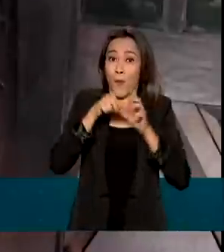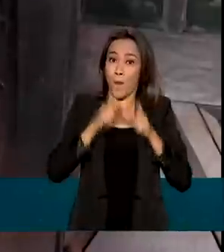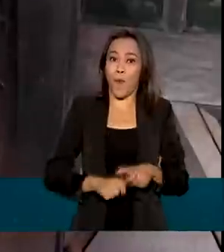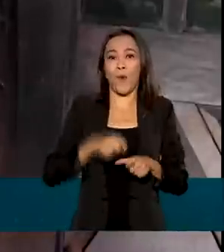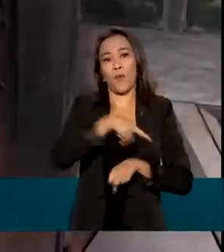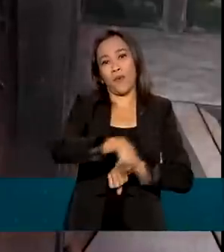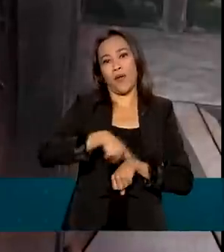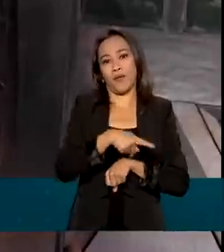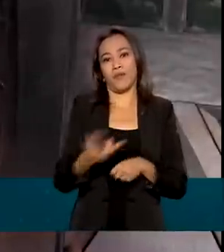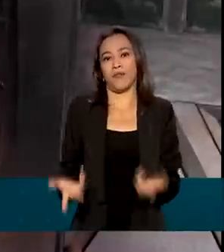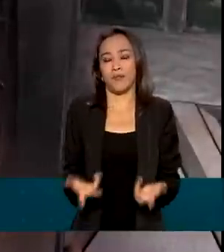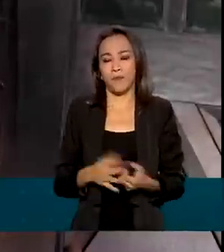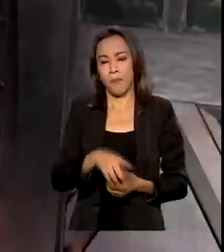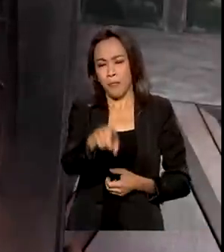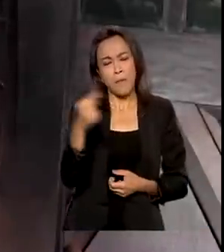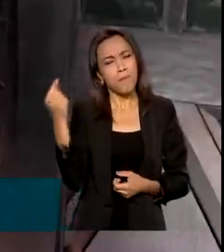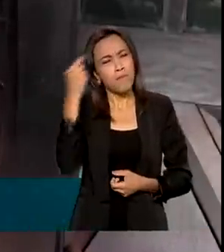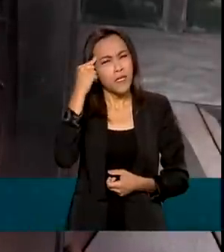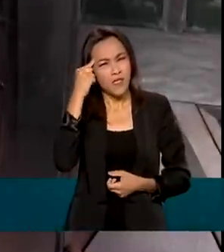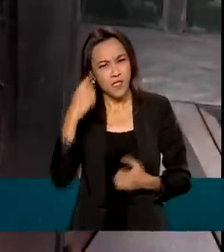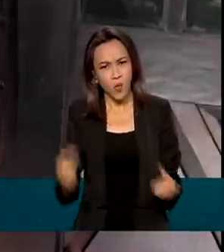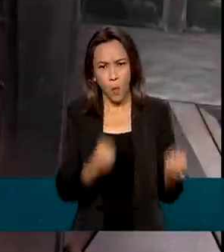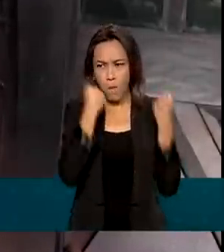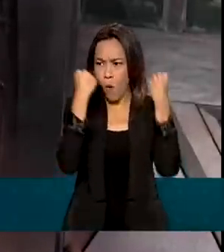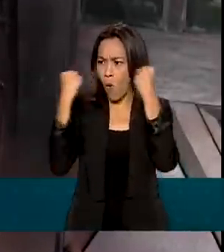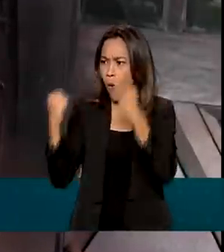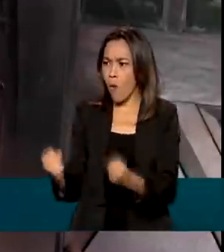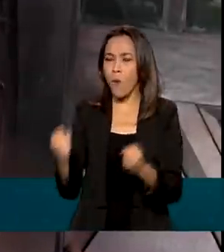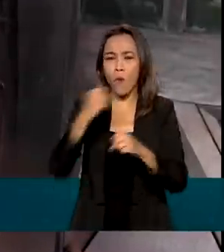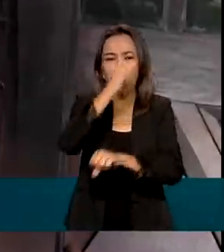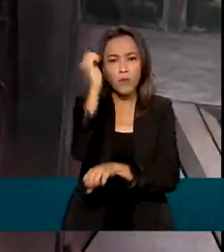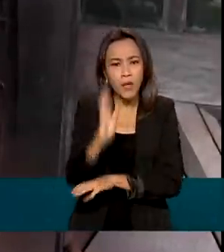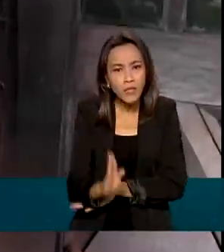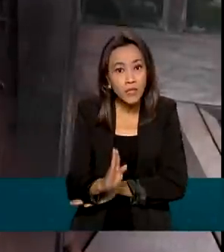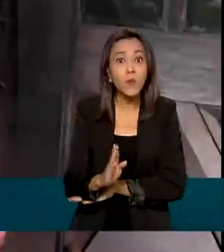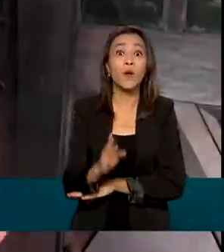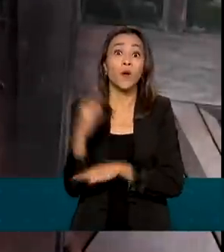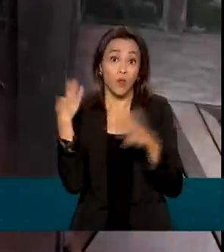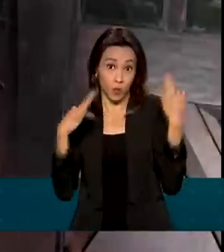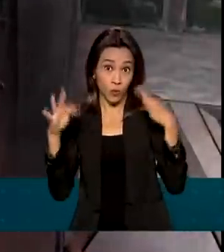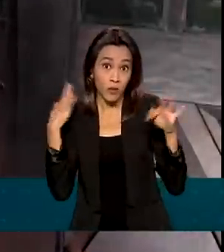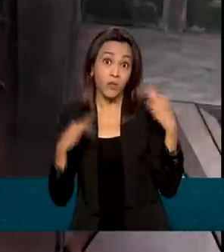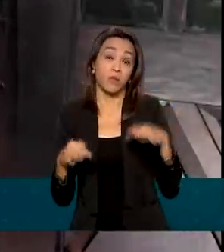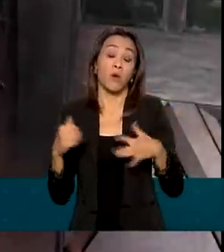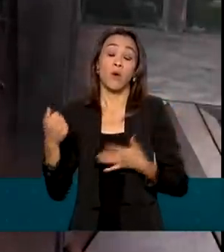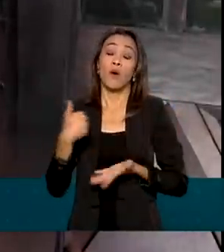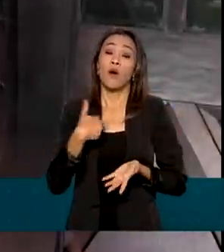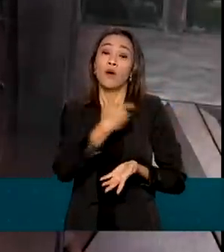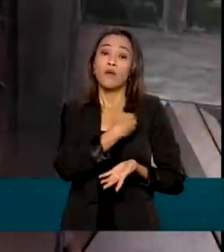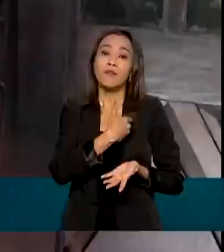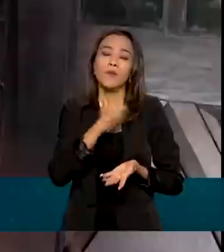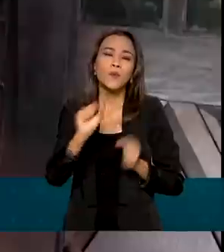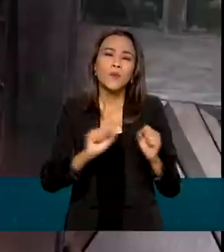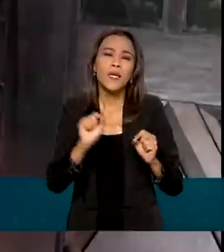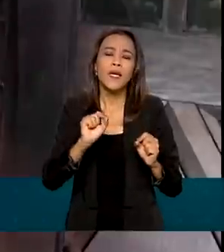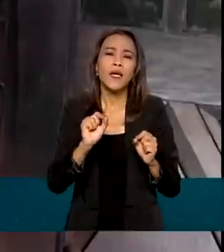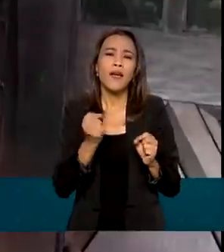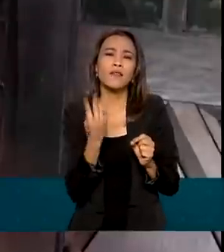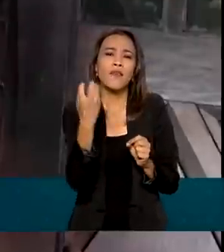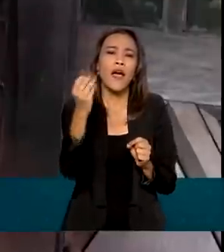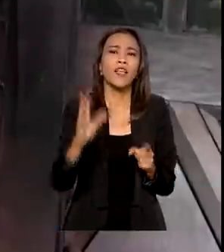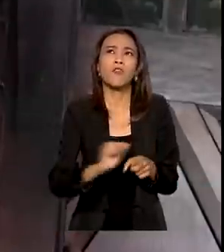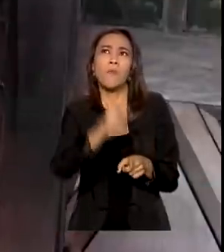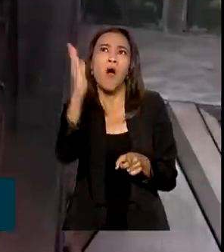Pensando no potencial turístico brasileiro, o governo lançou um projeto piloto para tornar os destinos nacionais mais